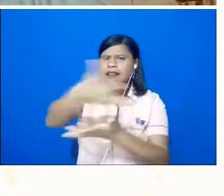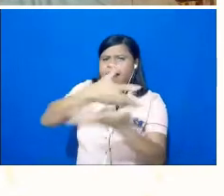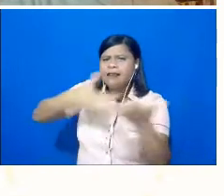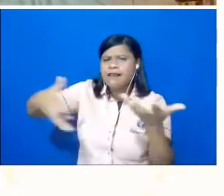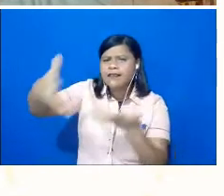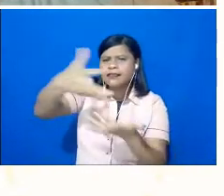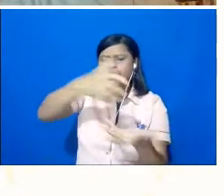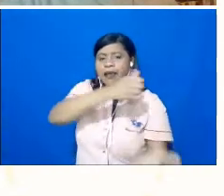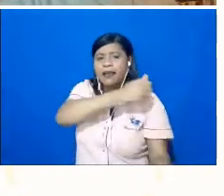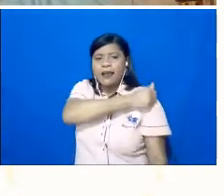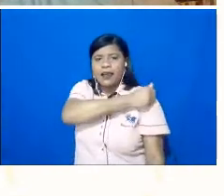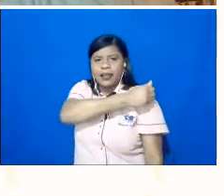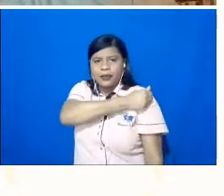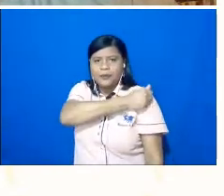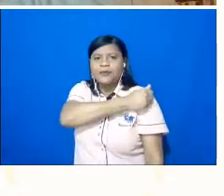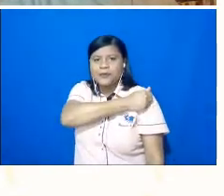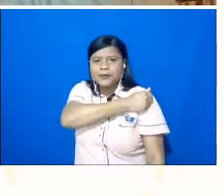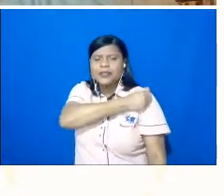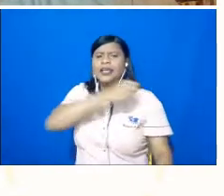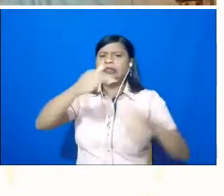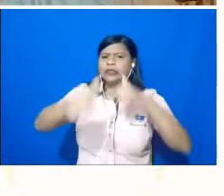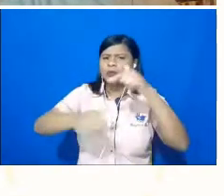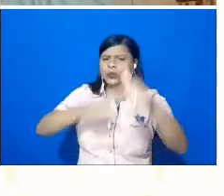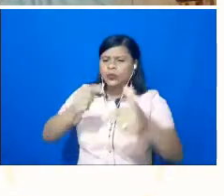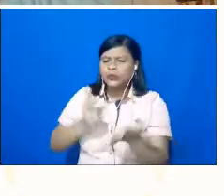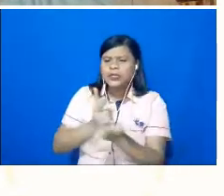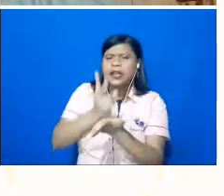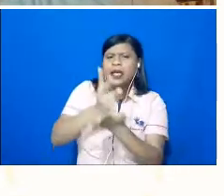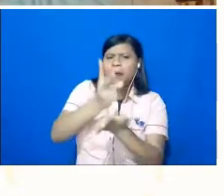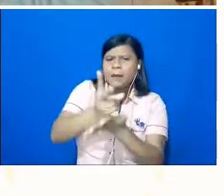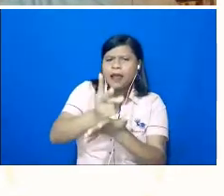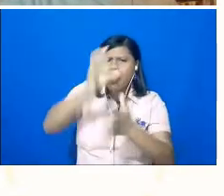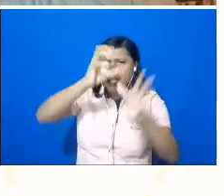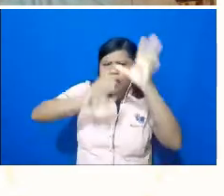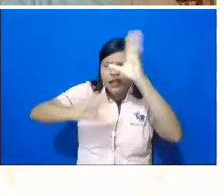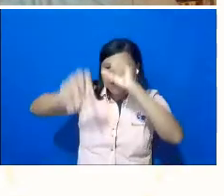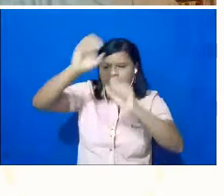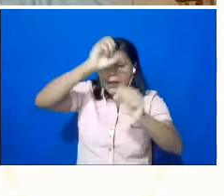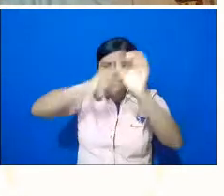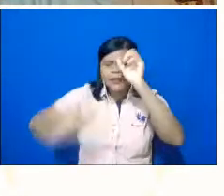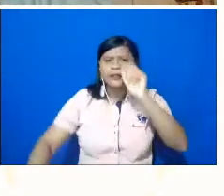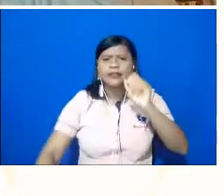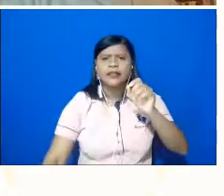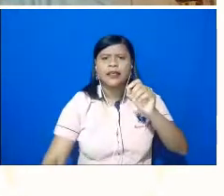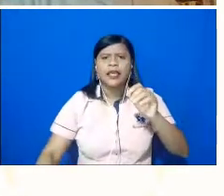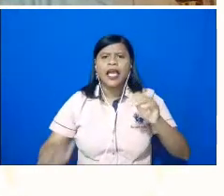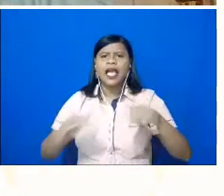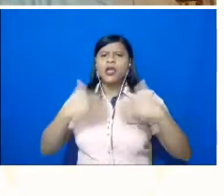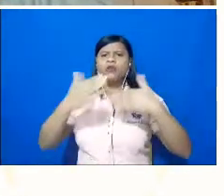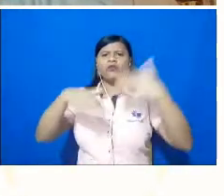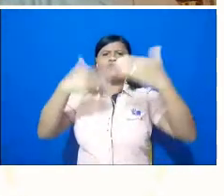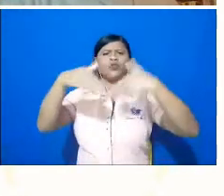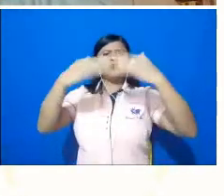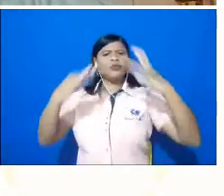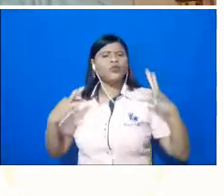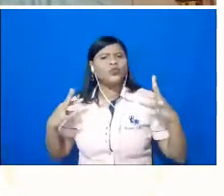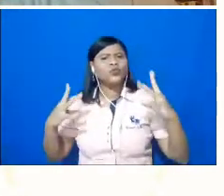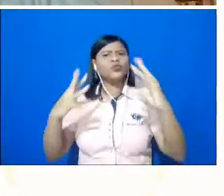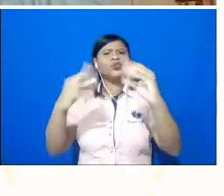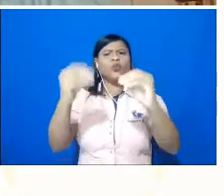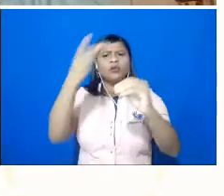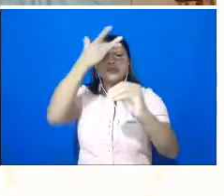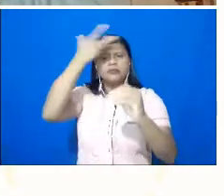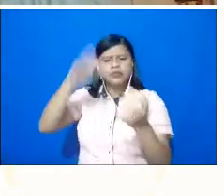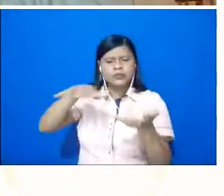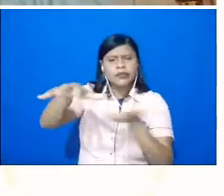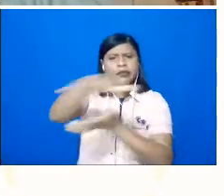esse trabalho contínuo e esse aprendizado, ver a evolução de todas as pessoas envolvidas do